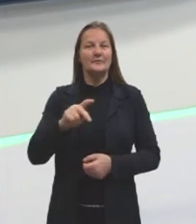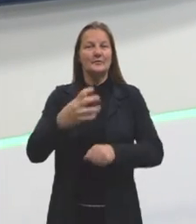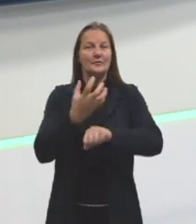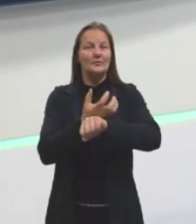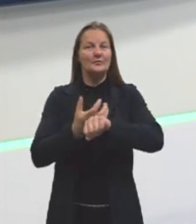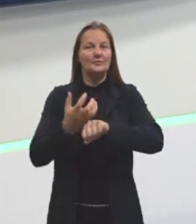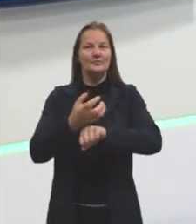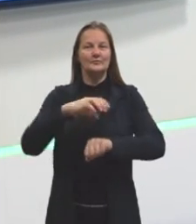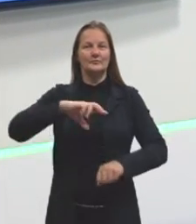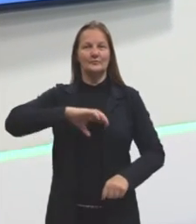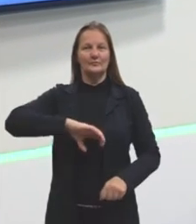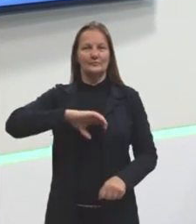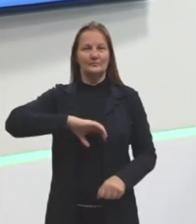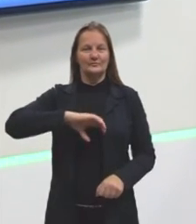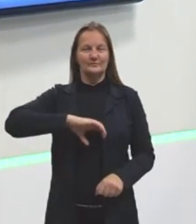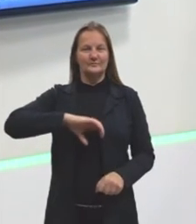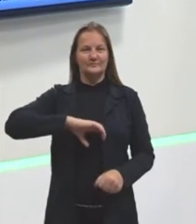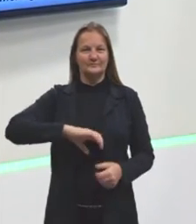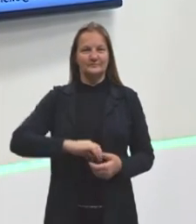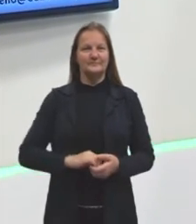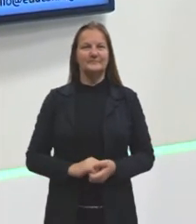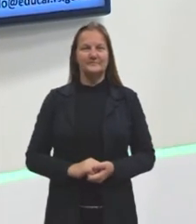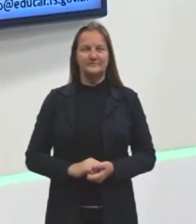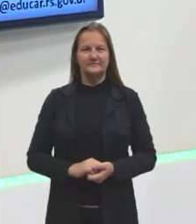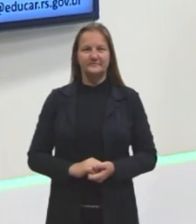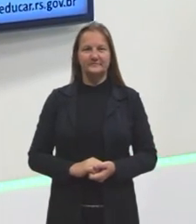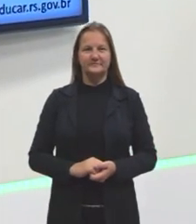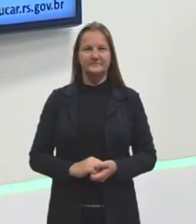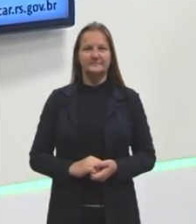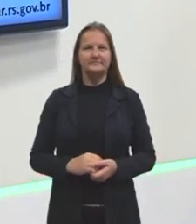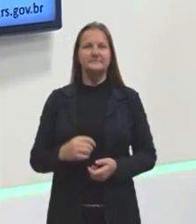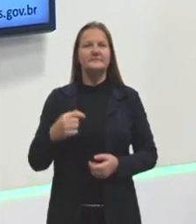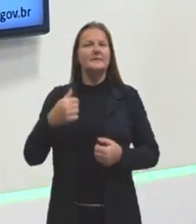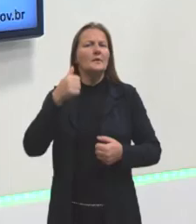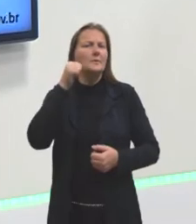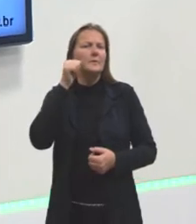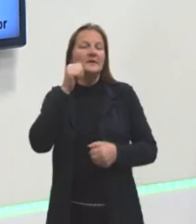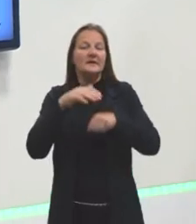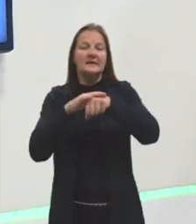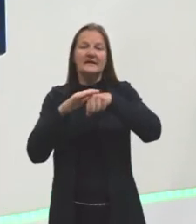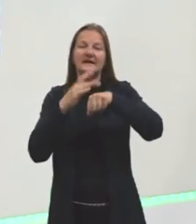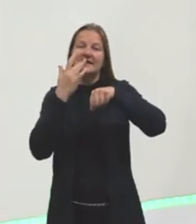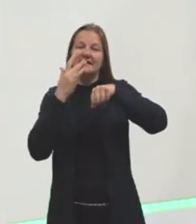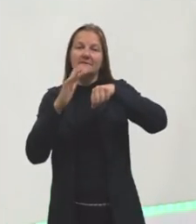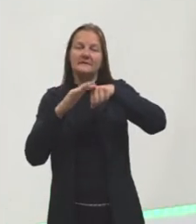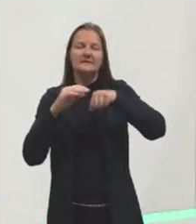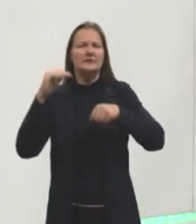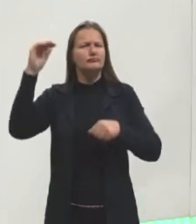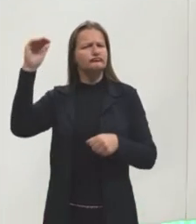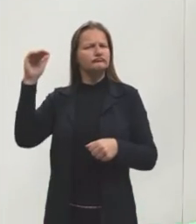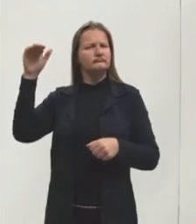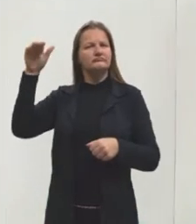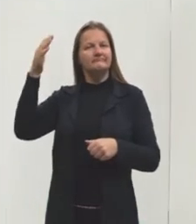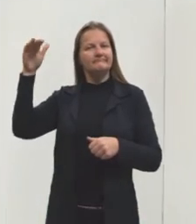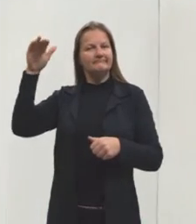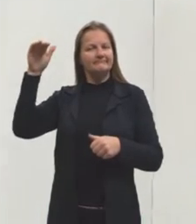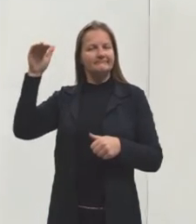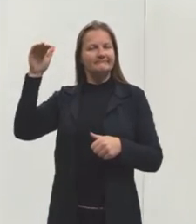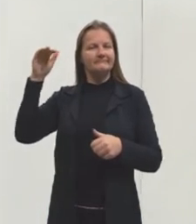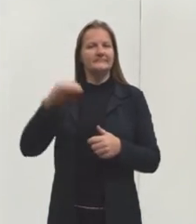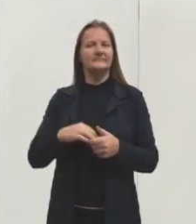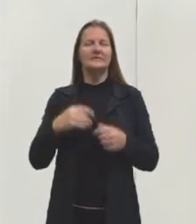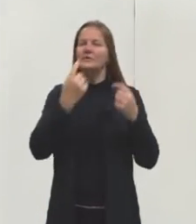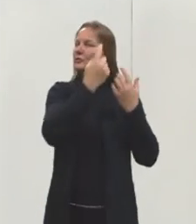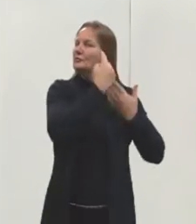vocês no nosso componente curricular de língua portuguesa. Eu sou uma mulher branca, de estatura média, tenho cabelos